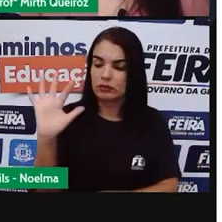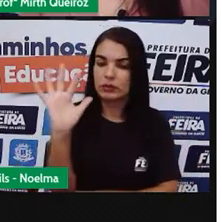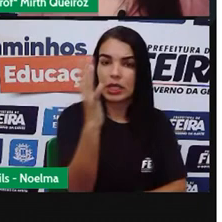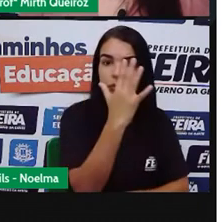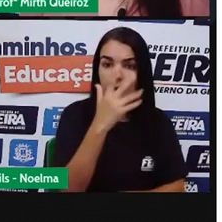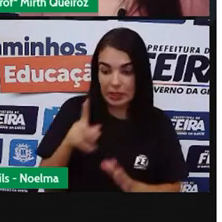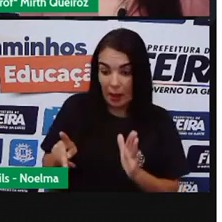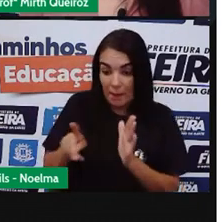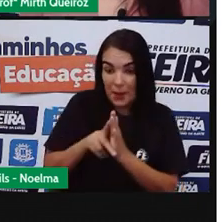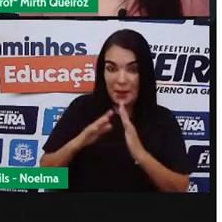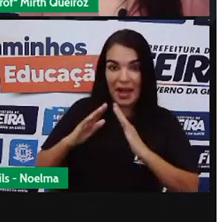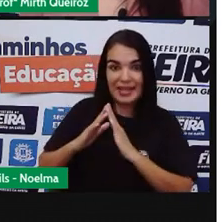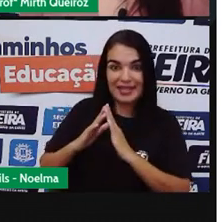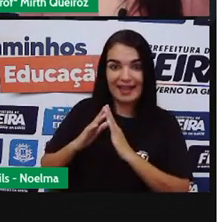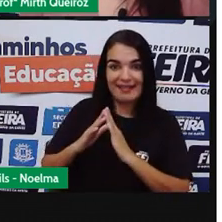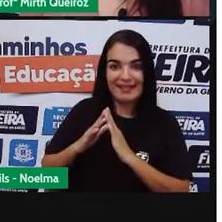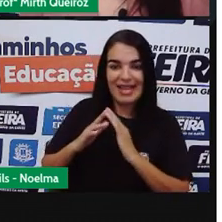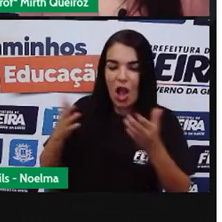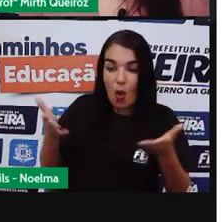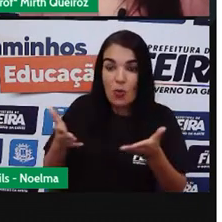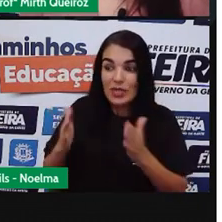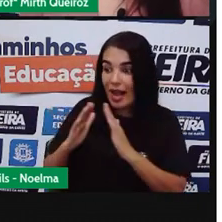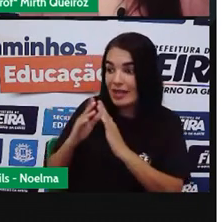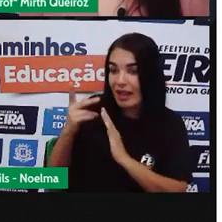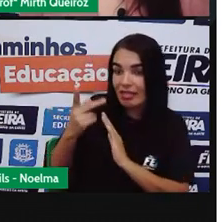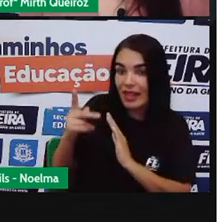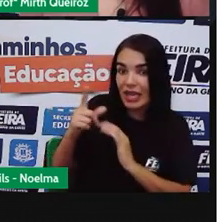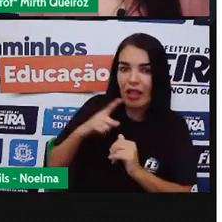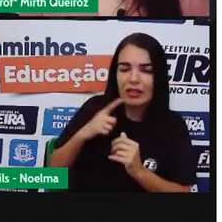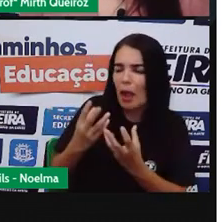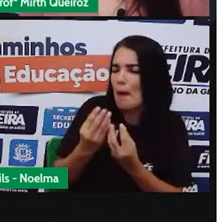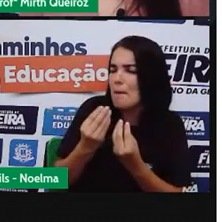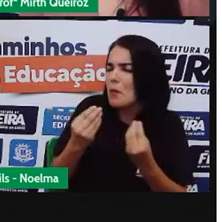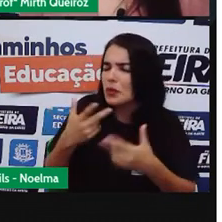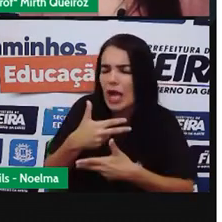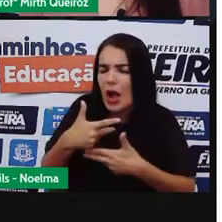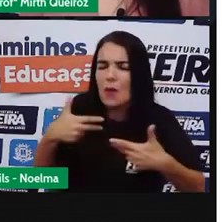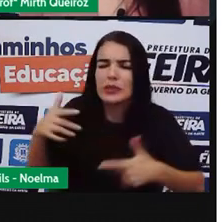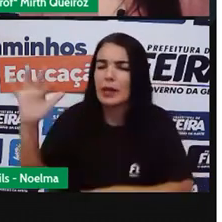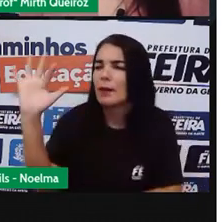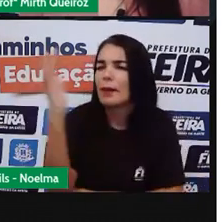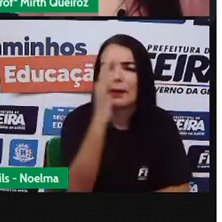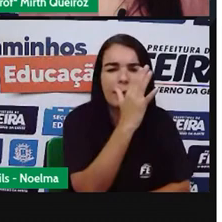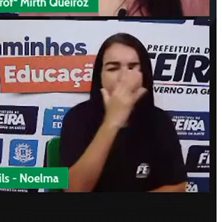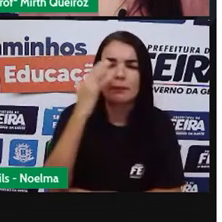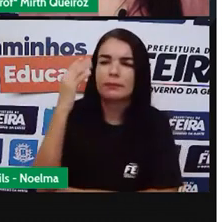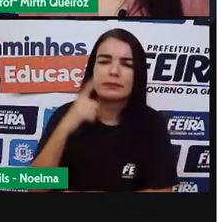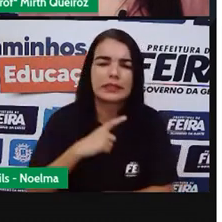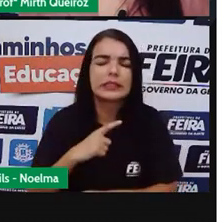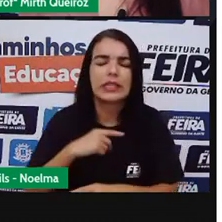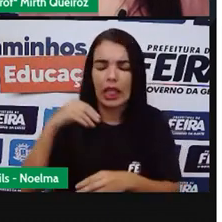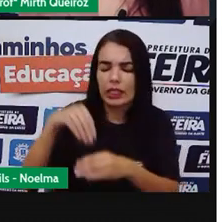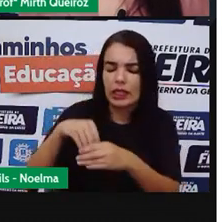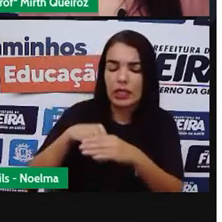própria casa Hoje a casa dele É cheia de Obras artísticas Né Desse